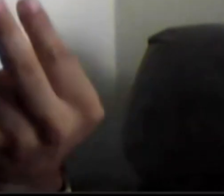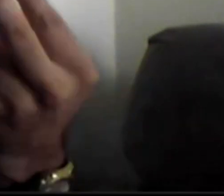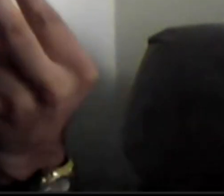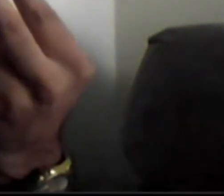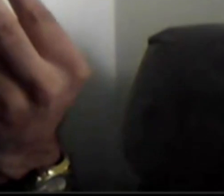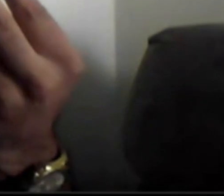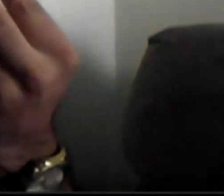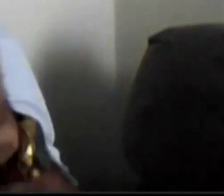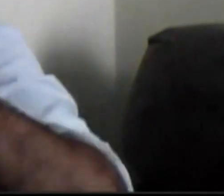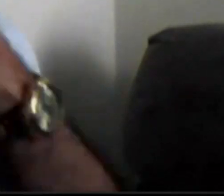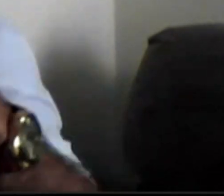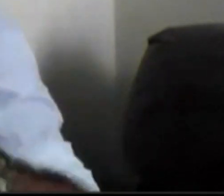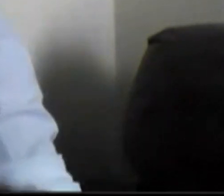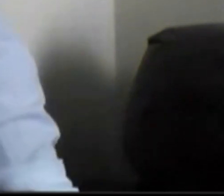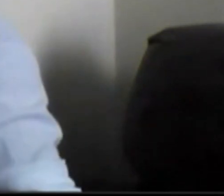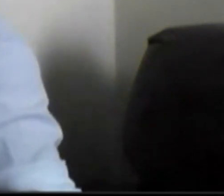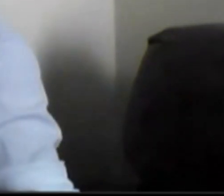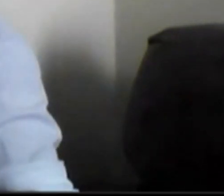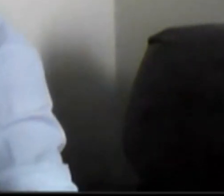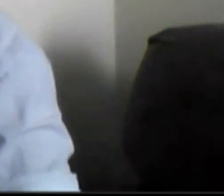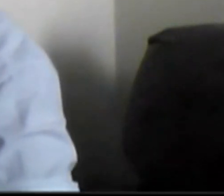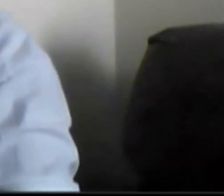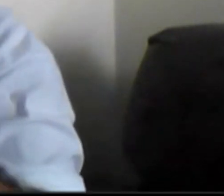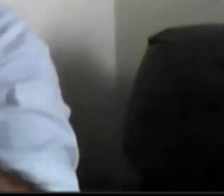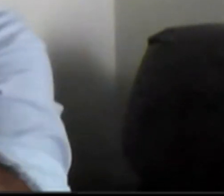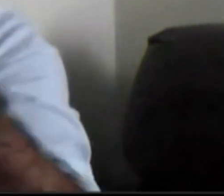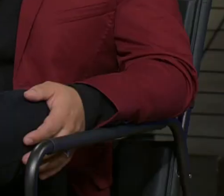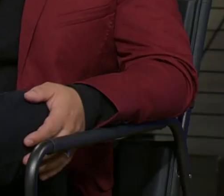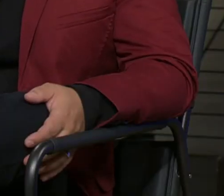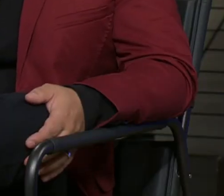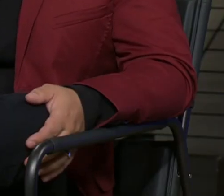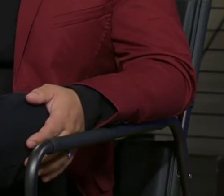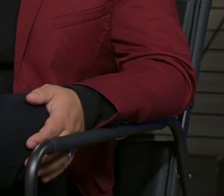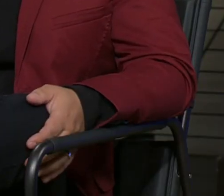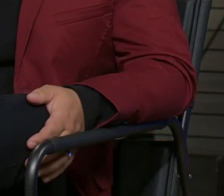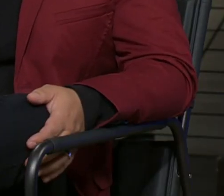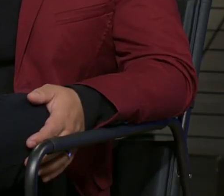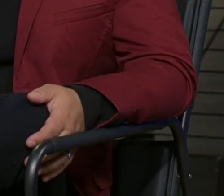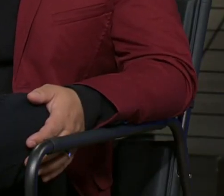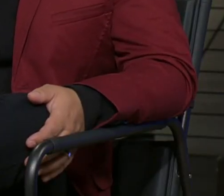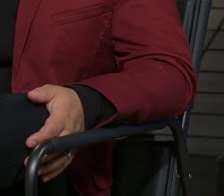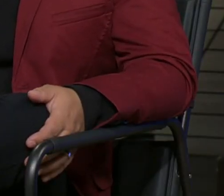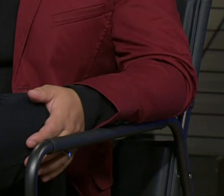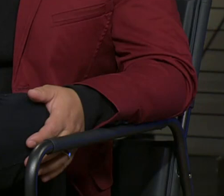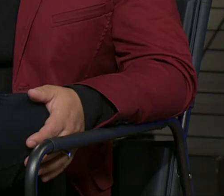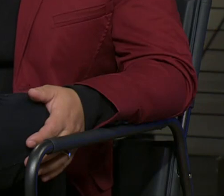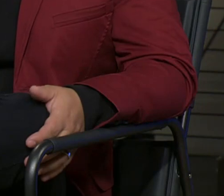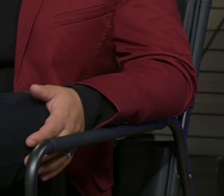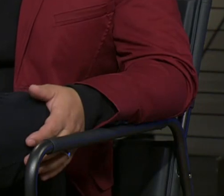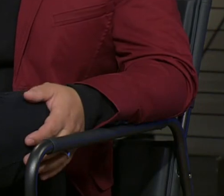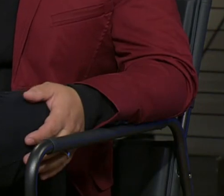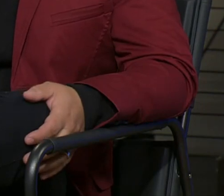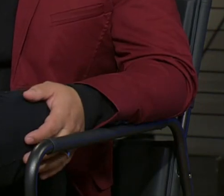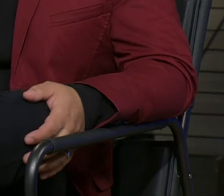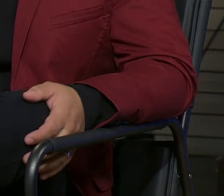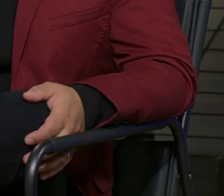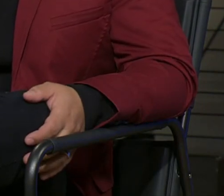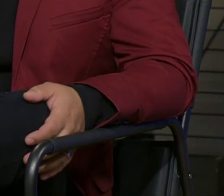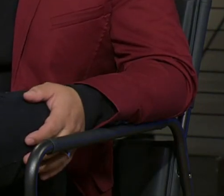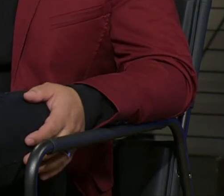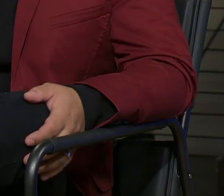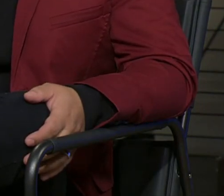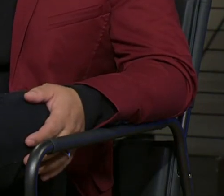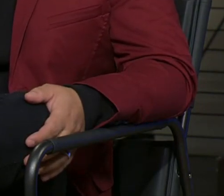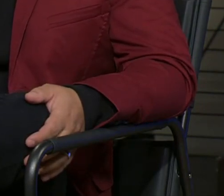igualdade. Eles têm um professor surdo que vai ensinar todo o conteúdo em língua de sinais, mas não tendo acesso à internet,